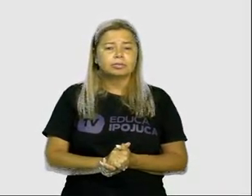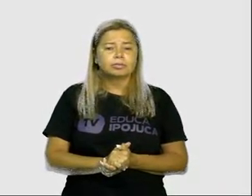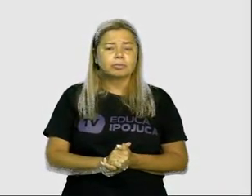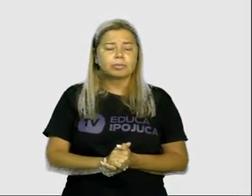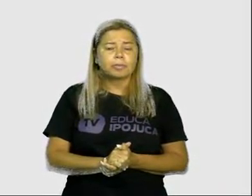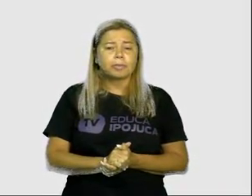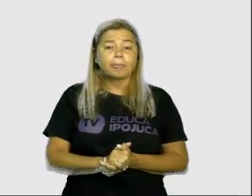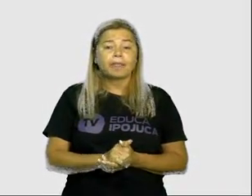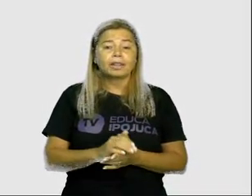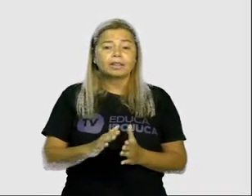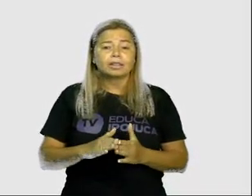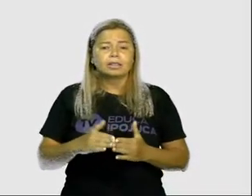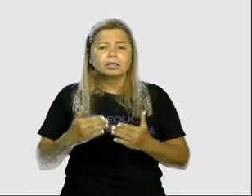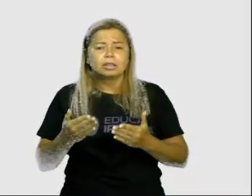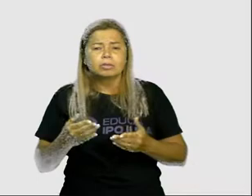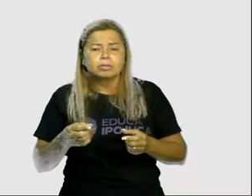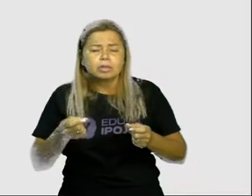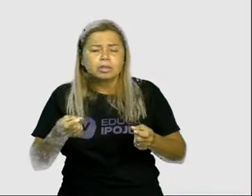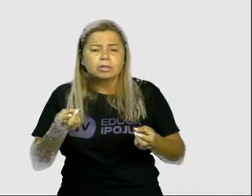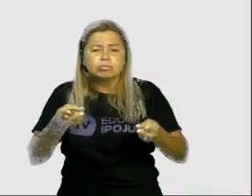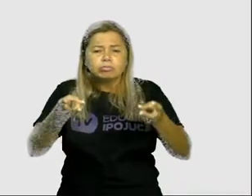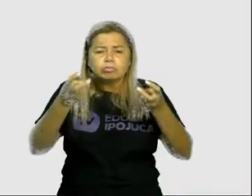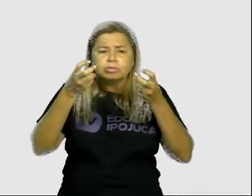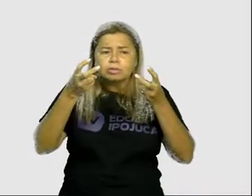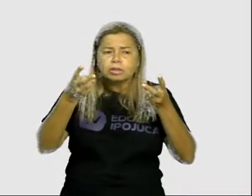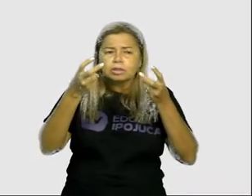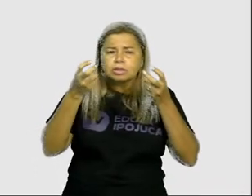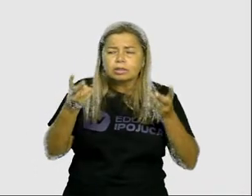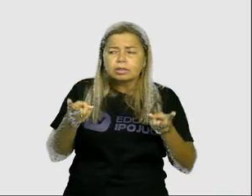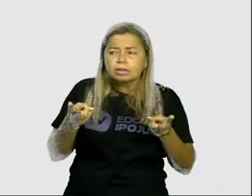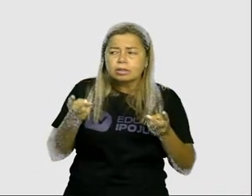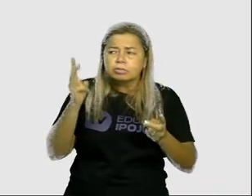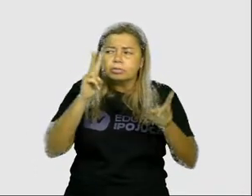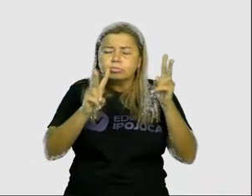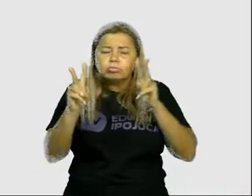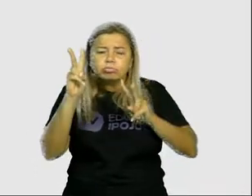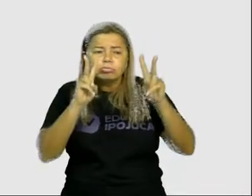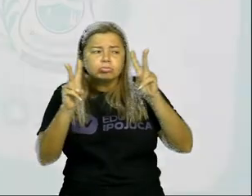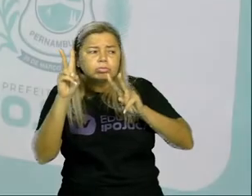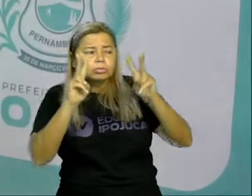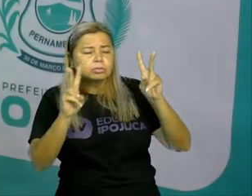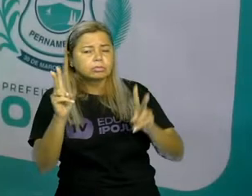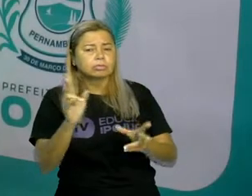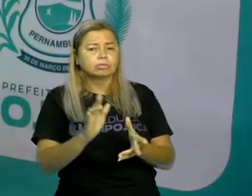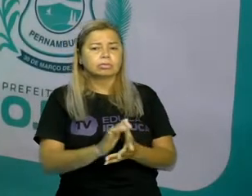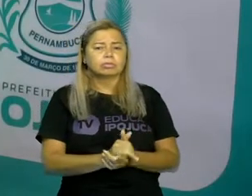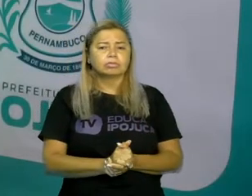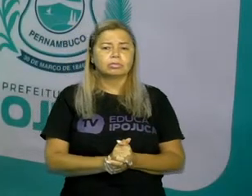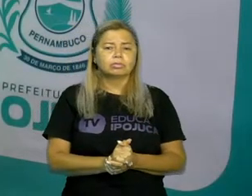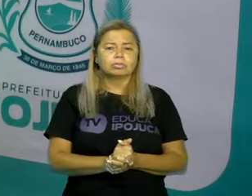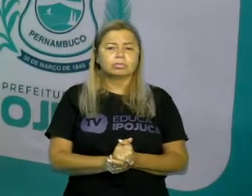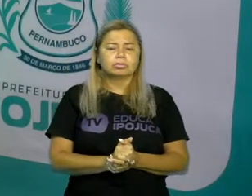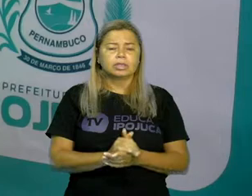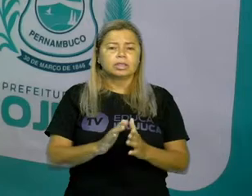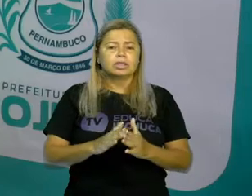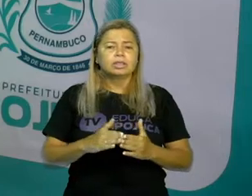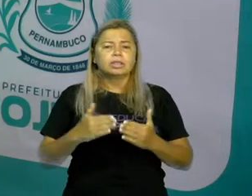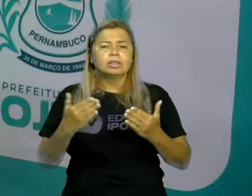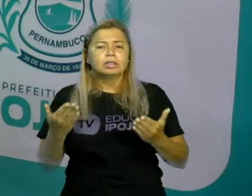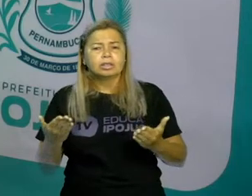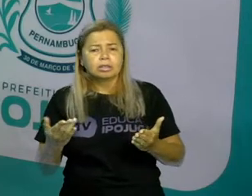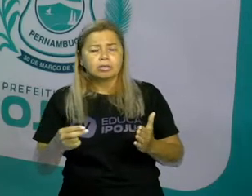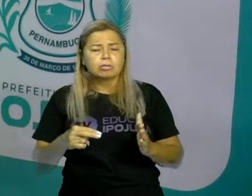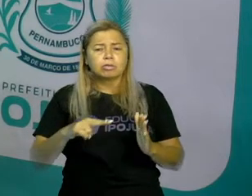a tendência para averiguar ou ver. Ou seja, é um intuito que